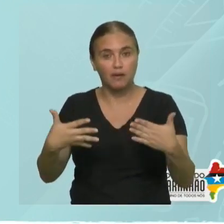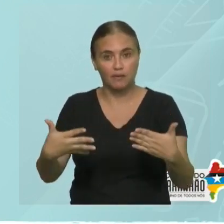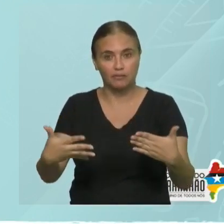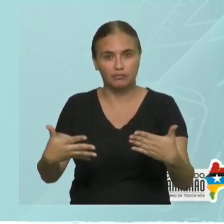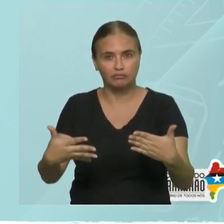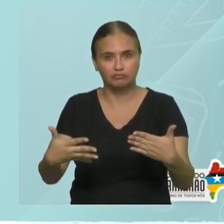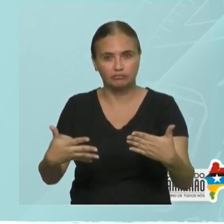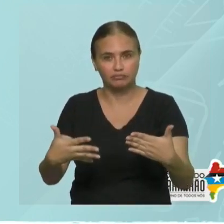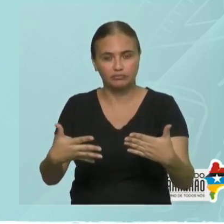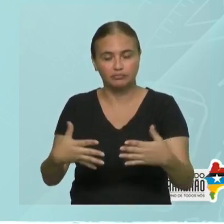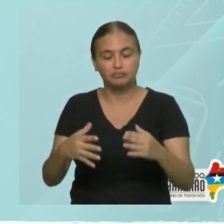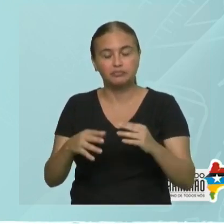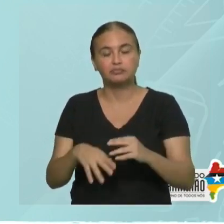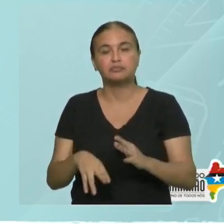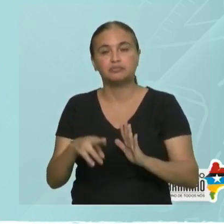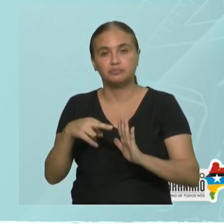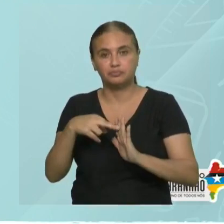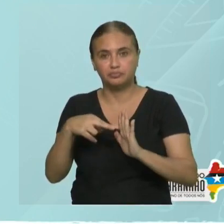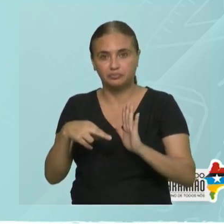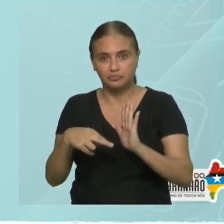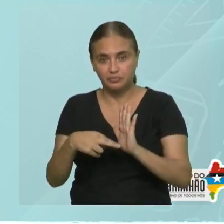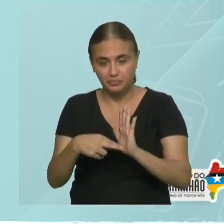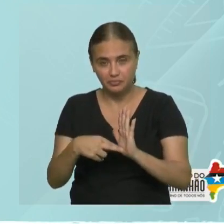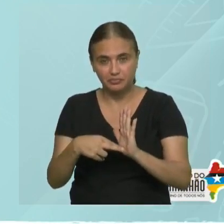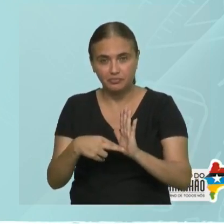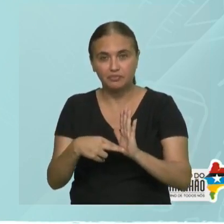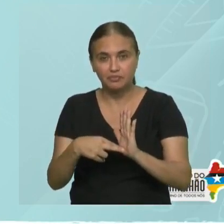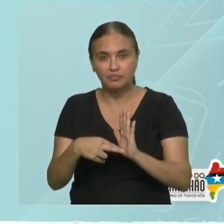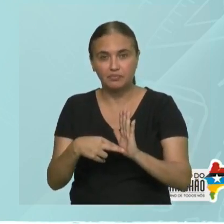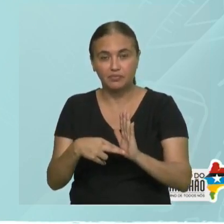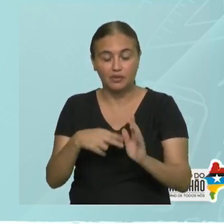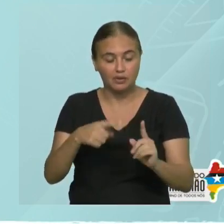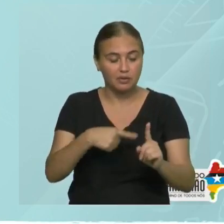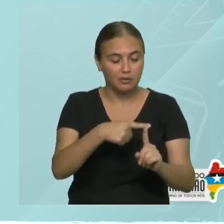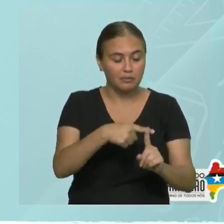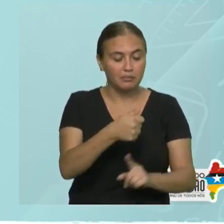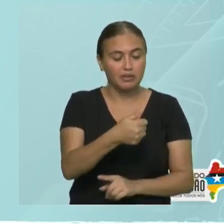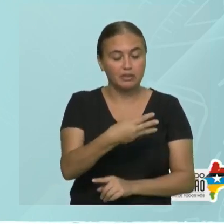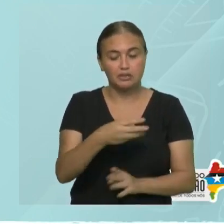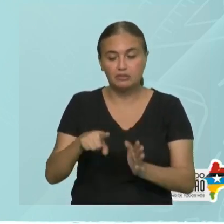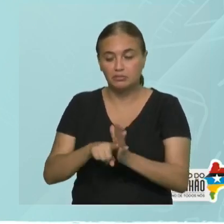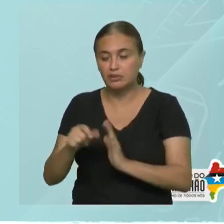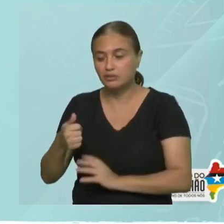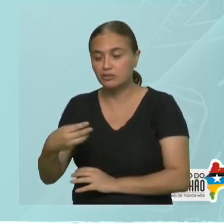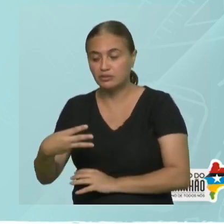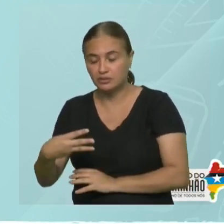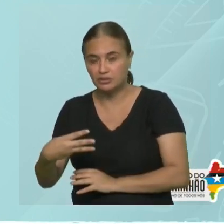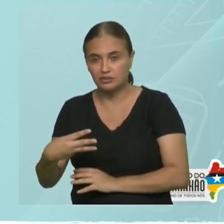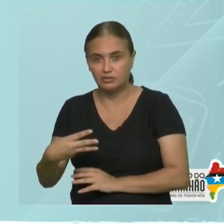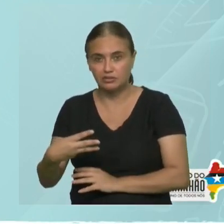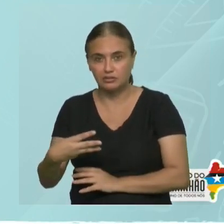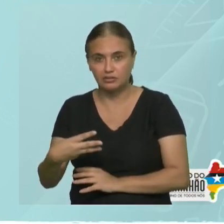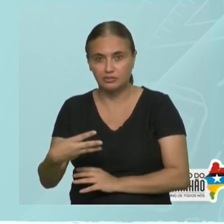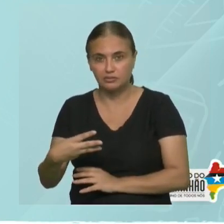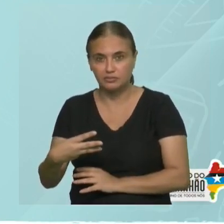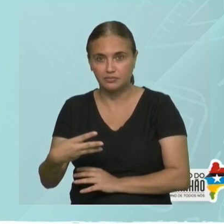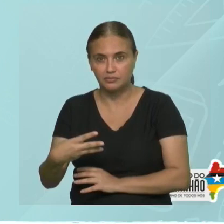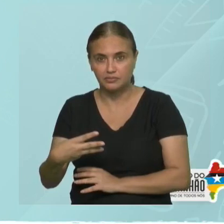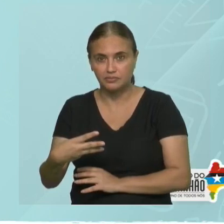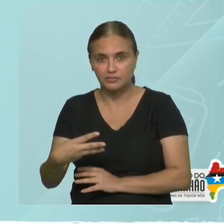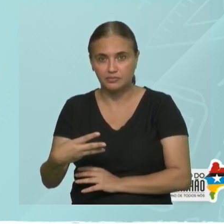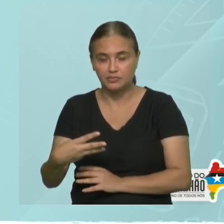gravar essa regrinha. Esses números, mais treze e menos treze, são simétricos. Lembra?